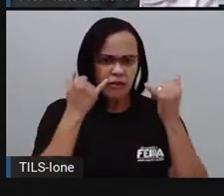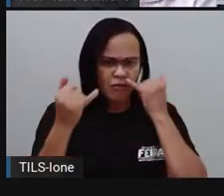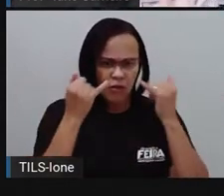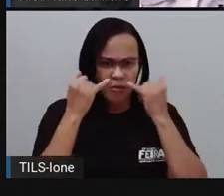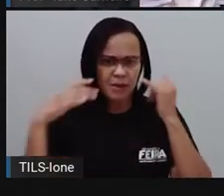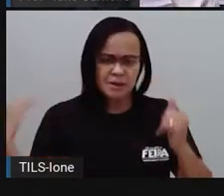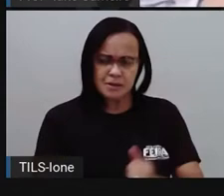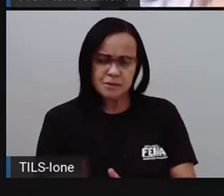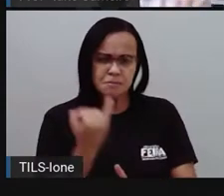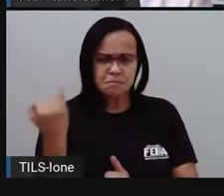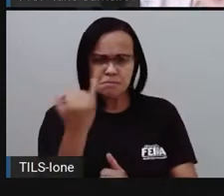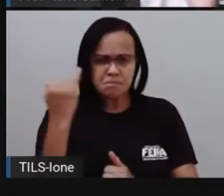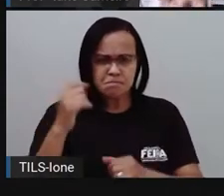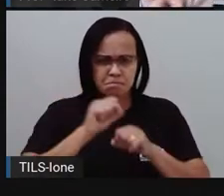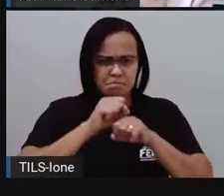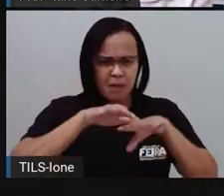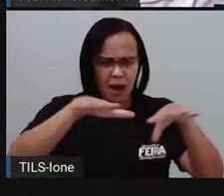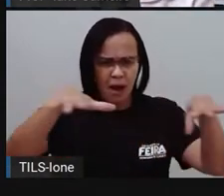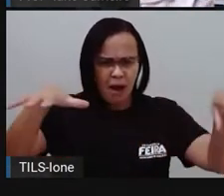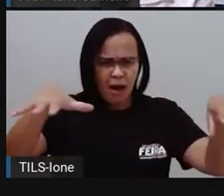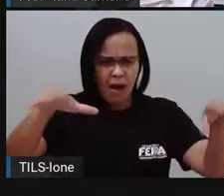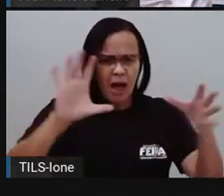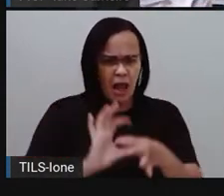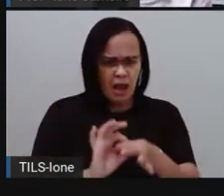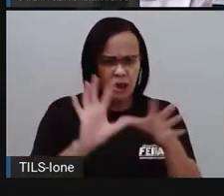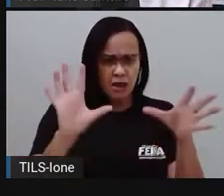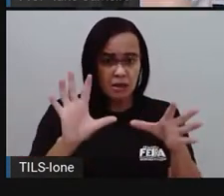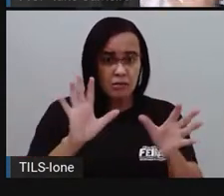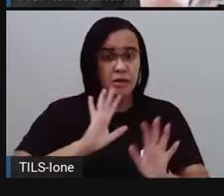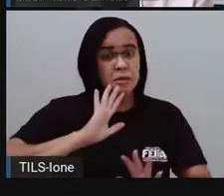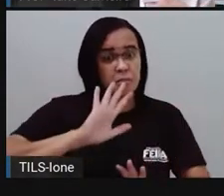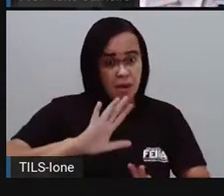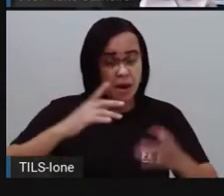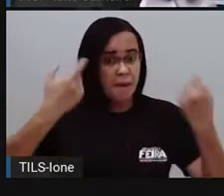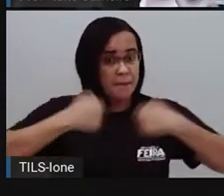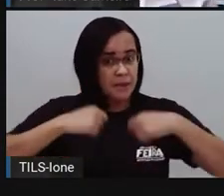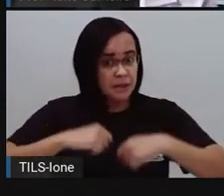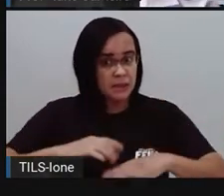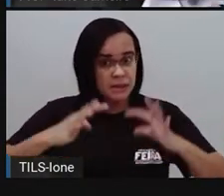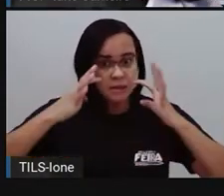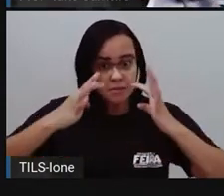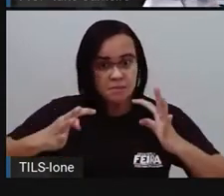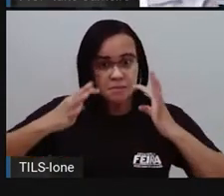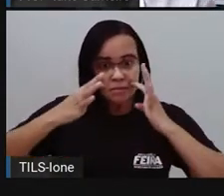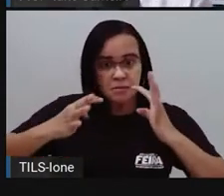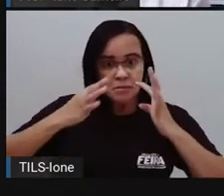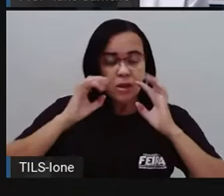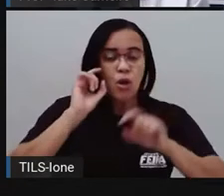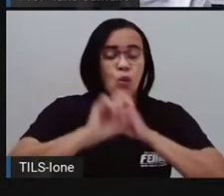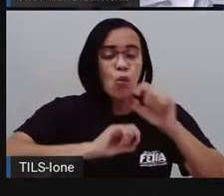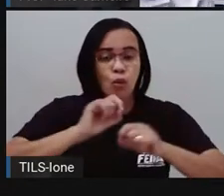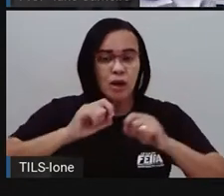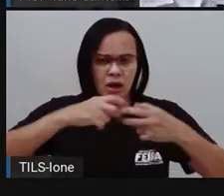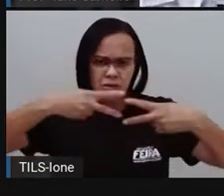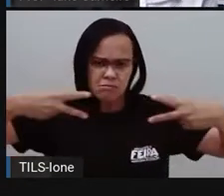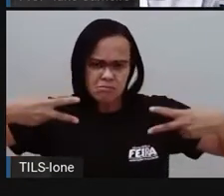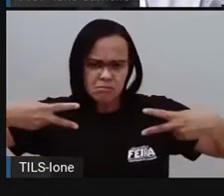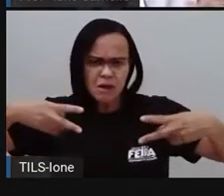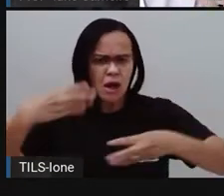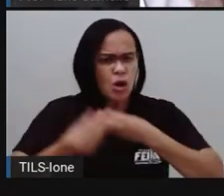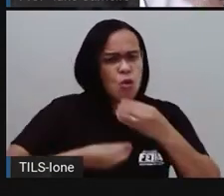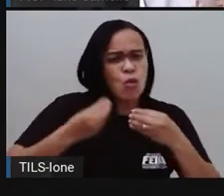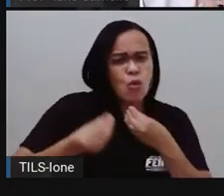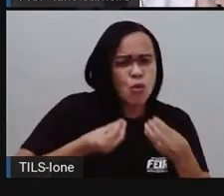estão aí disponíveis, mas a gente tem que ter muita atenção. Qual é o site que você está acessando? É um site confiável?